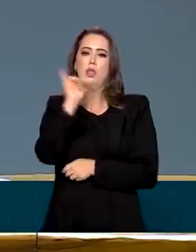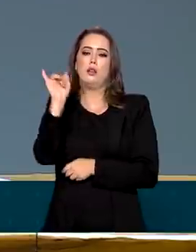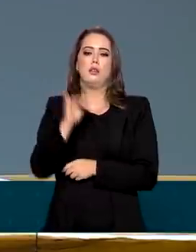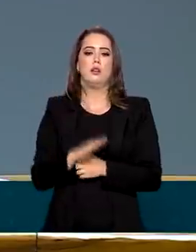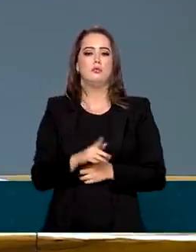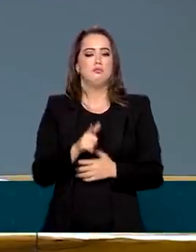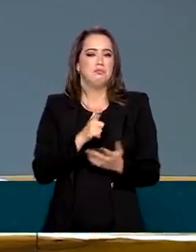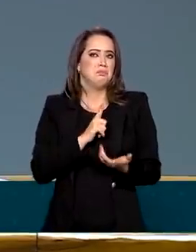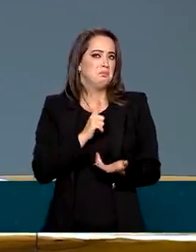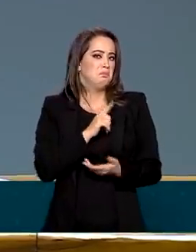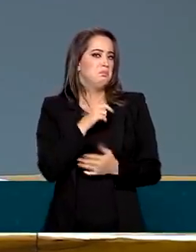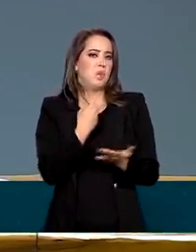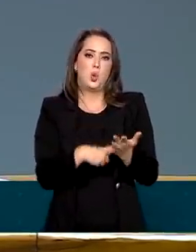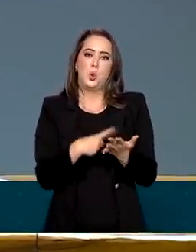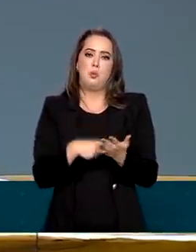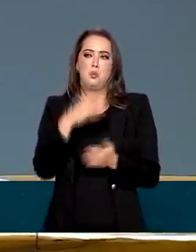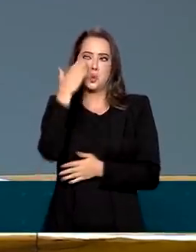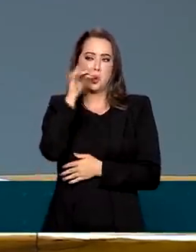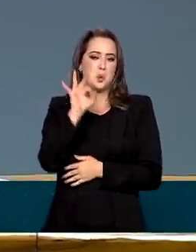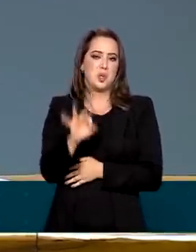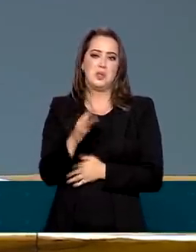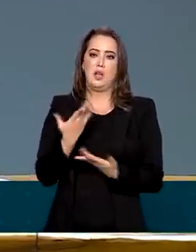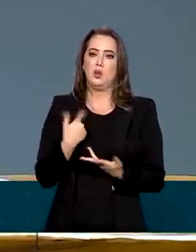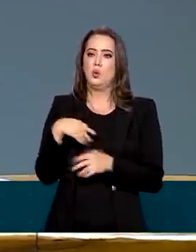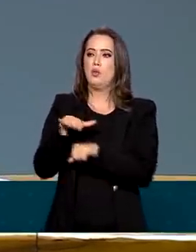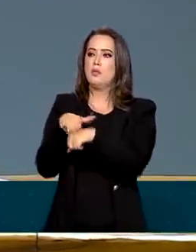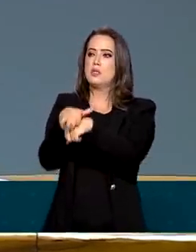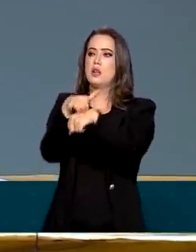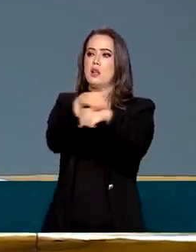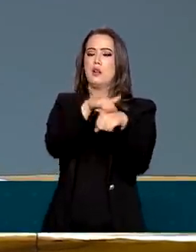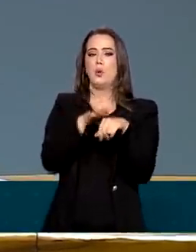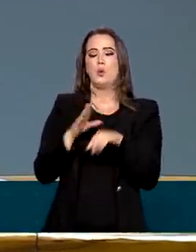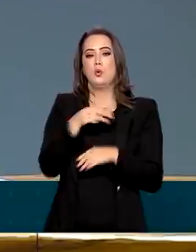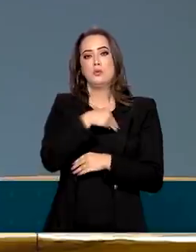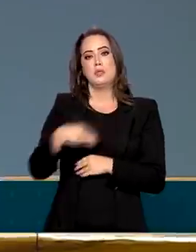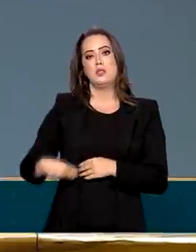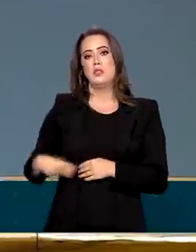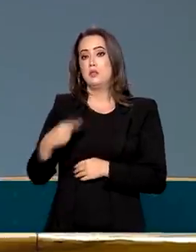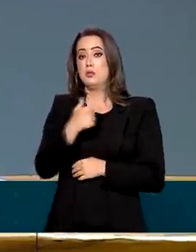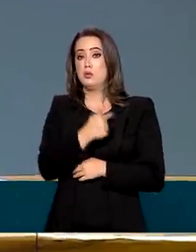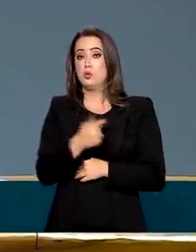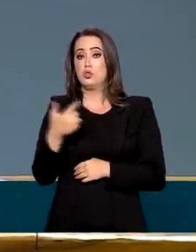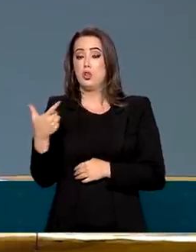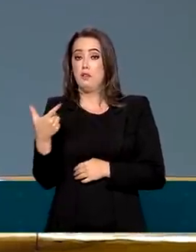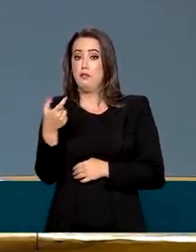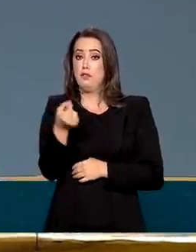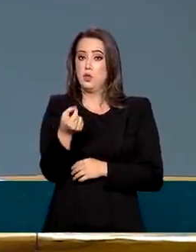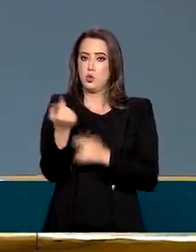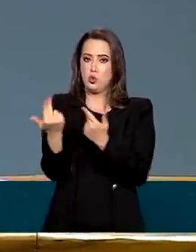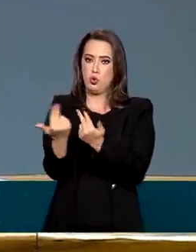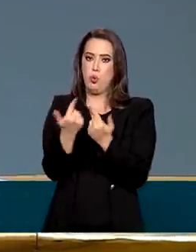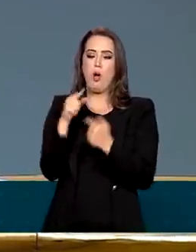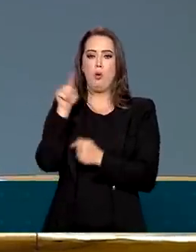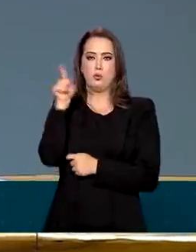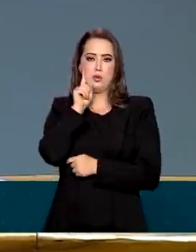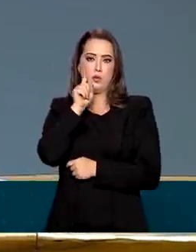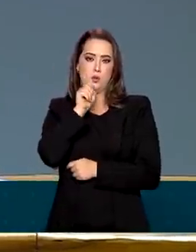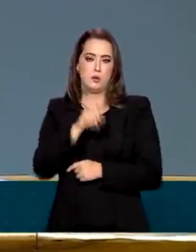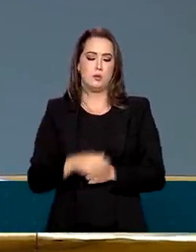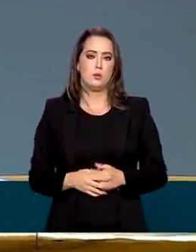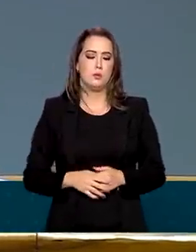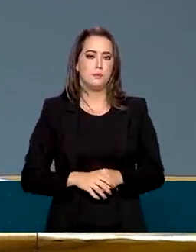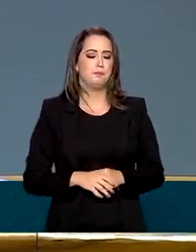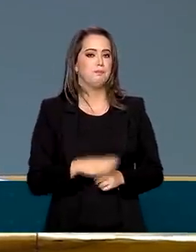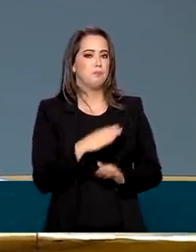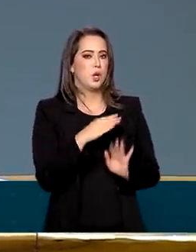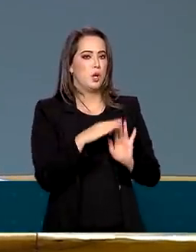estar na agenda. Eu mesmo não sei. Eu sei que eu vou conversar com os ministros do G20 da mesma forma que nós conversamos lá em Washington. E no